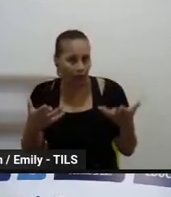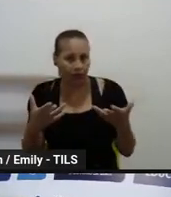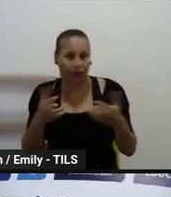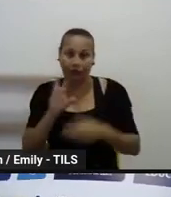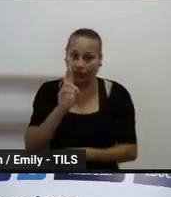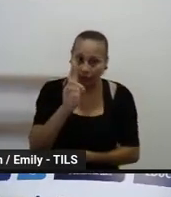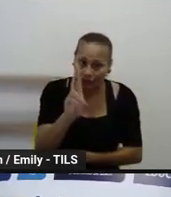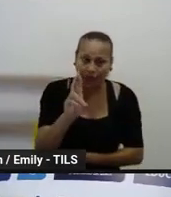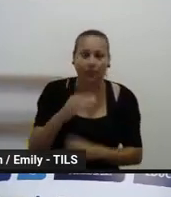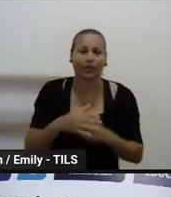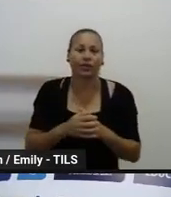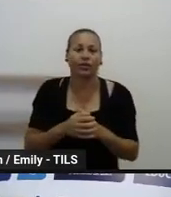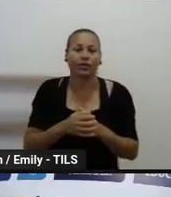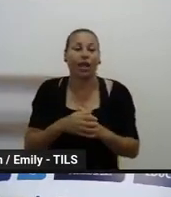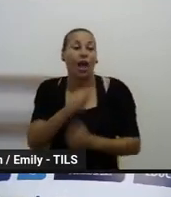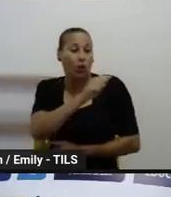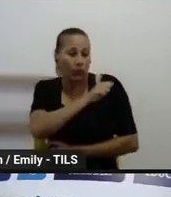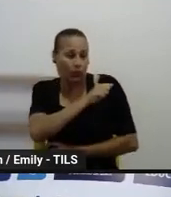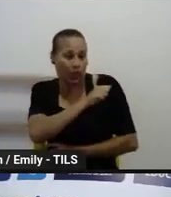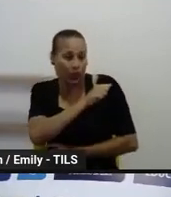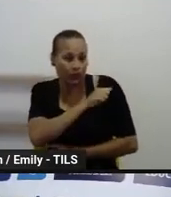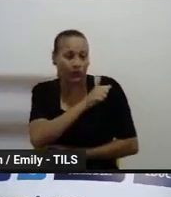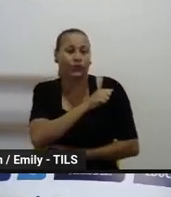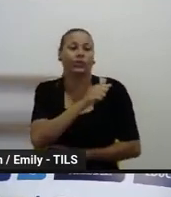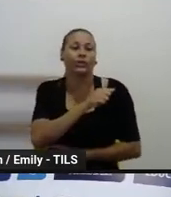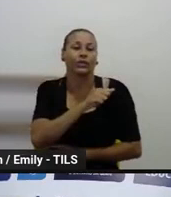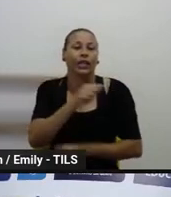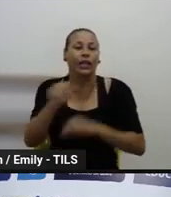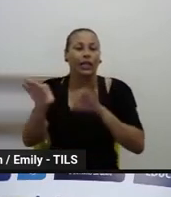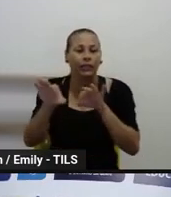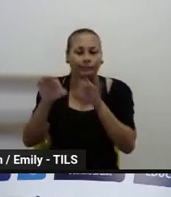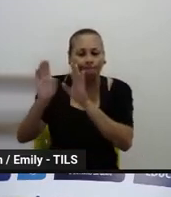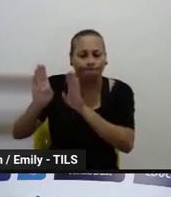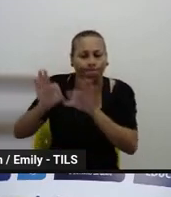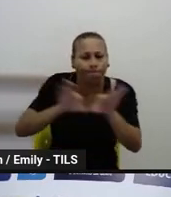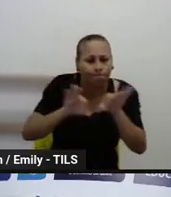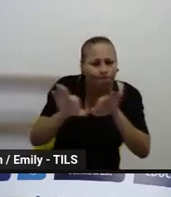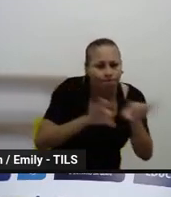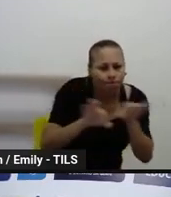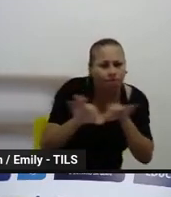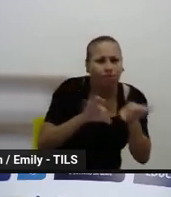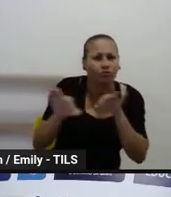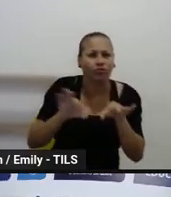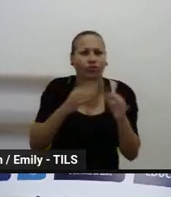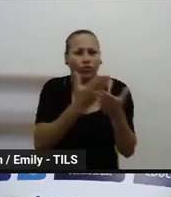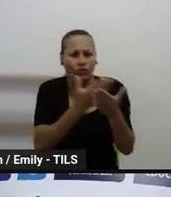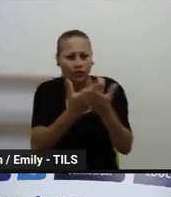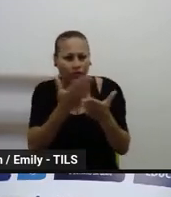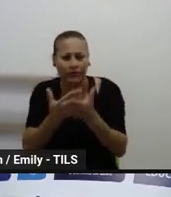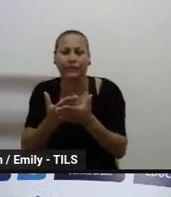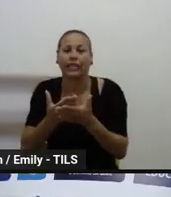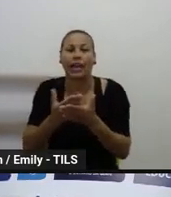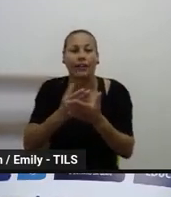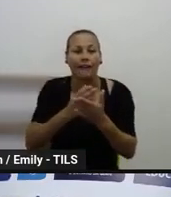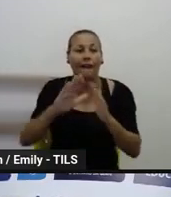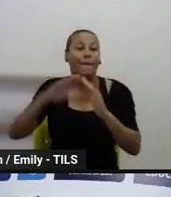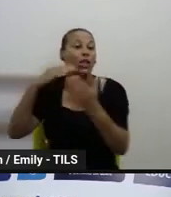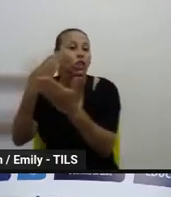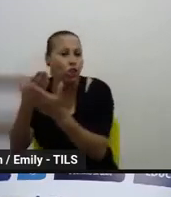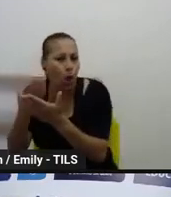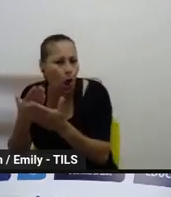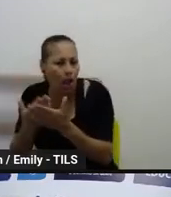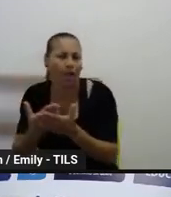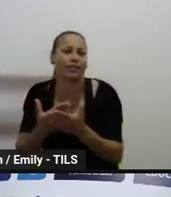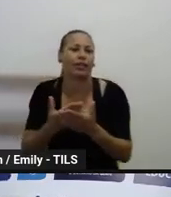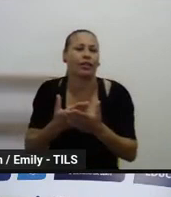avaliação que os estudantes fizeram do SAB. Então, essa avaliação que vai para as escolas, essas avaliações que vão para as